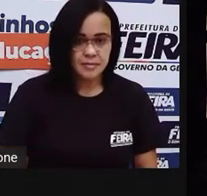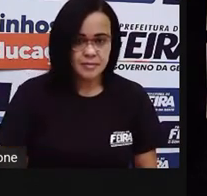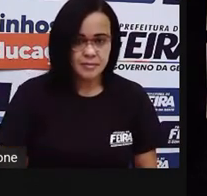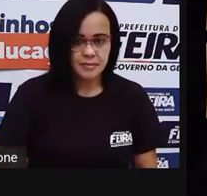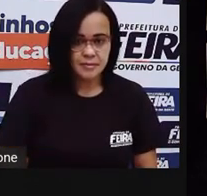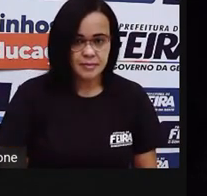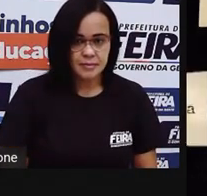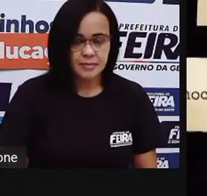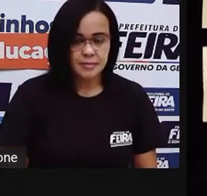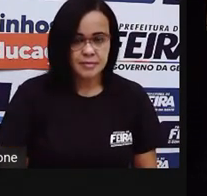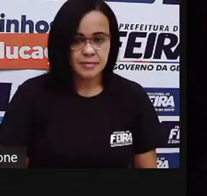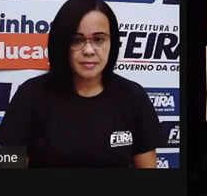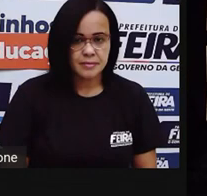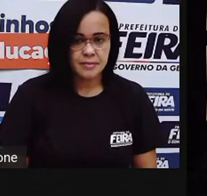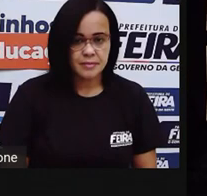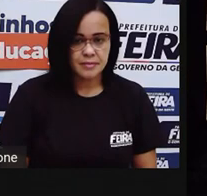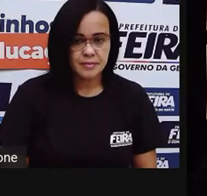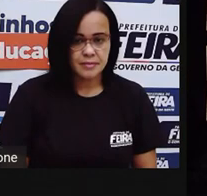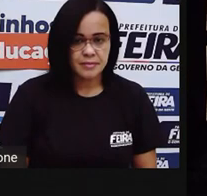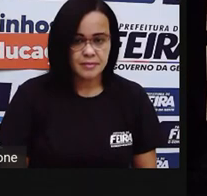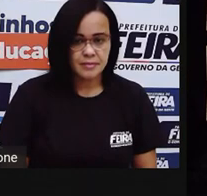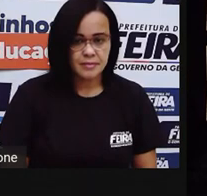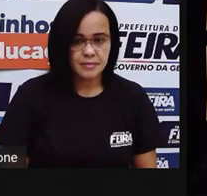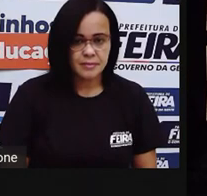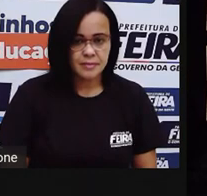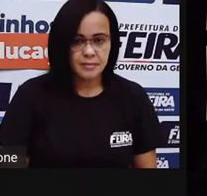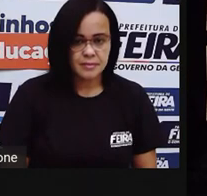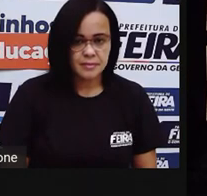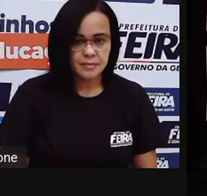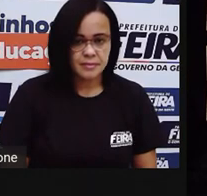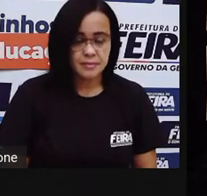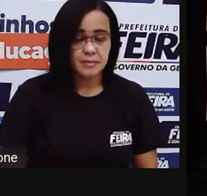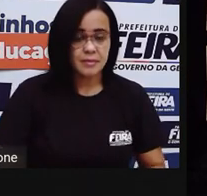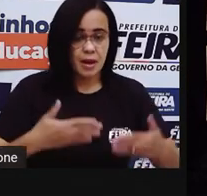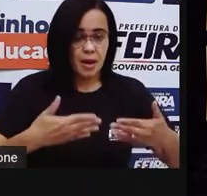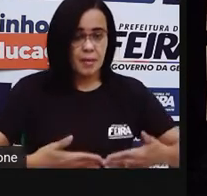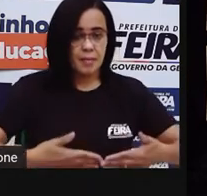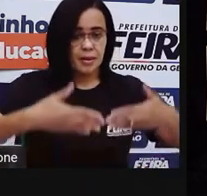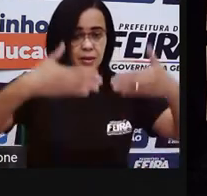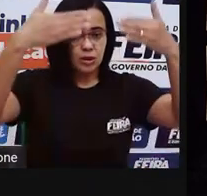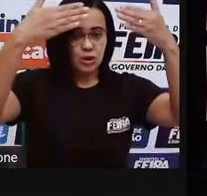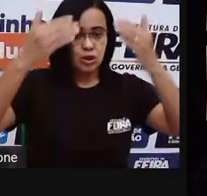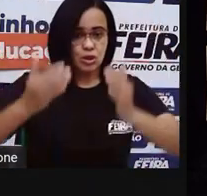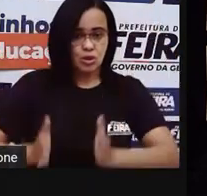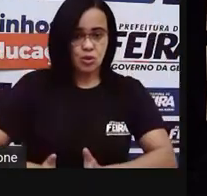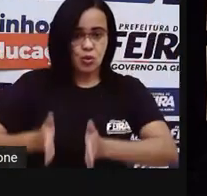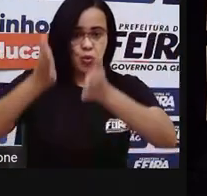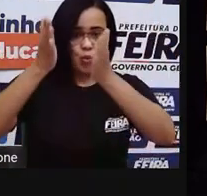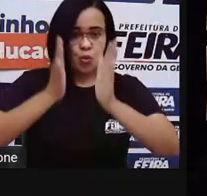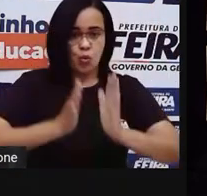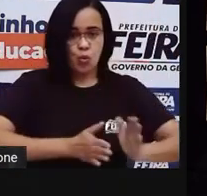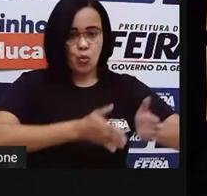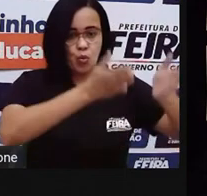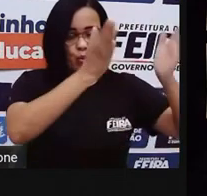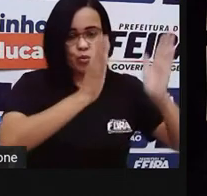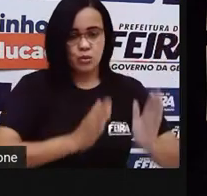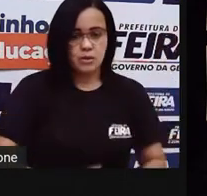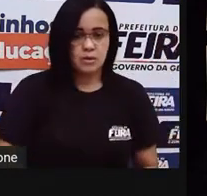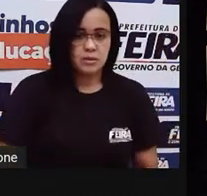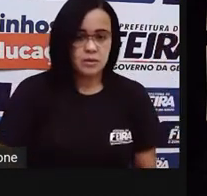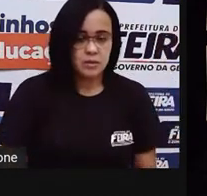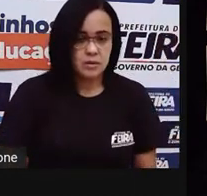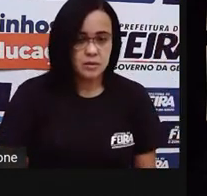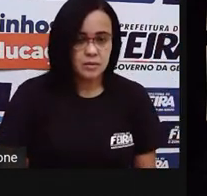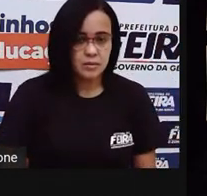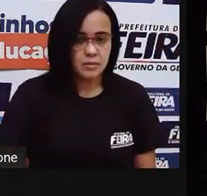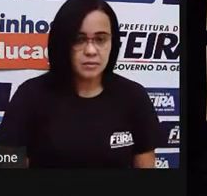A maçã. A parede. Vou colocar aqui. A parede. Eu